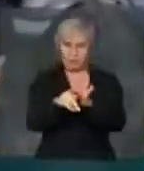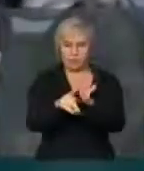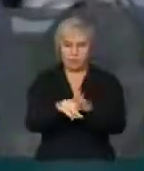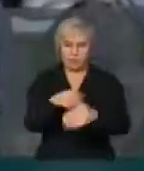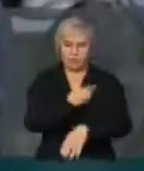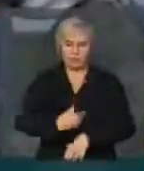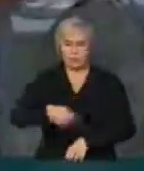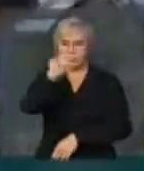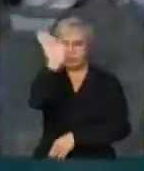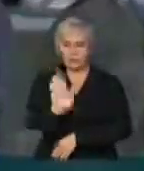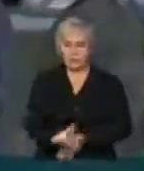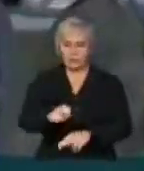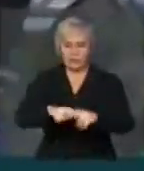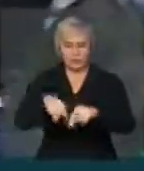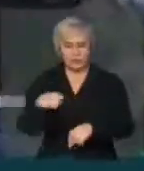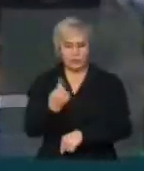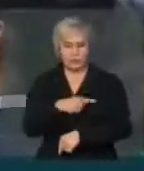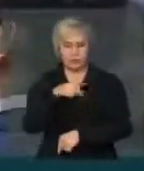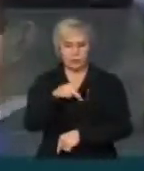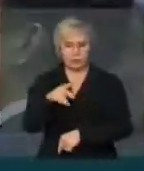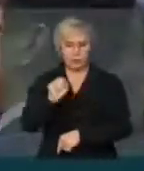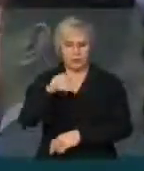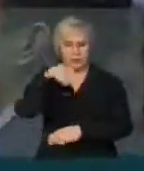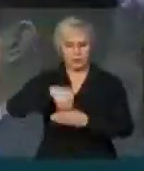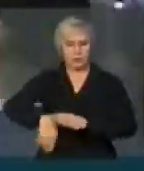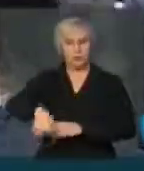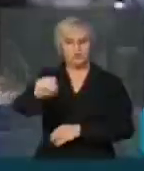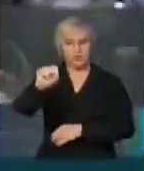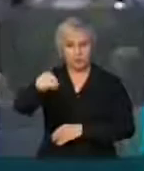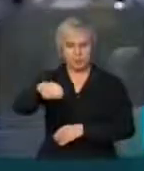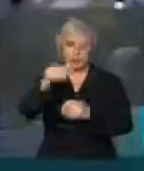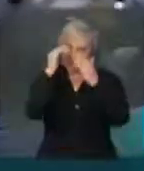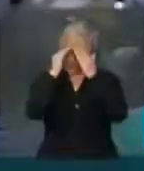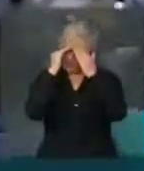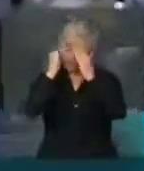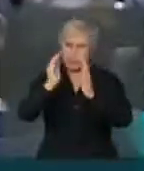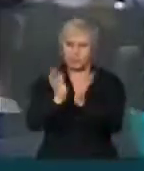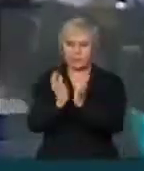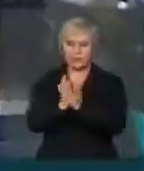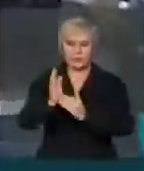Por isso, a bancada do PPS vota sim em respeito a esses servidores.